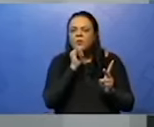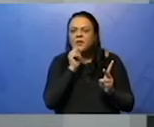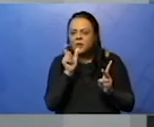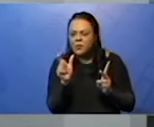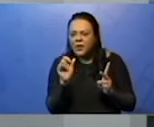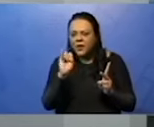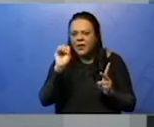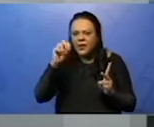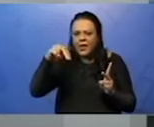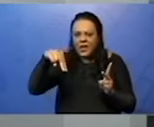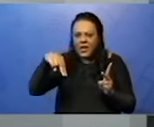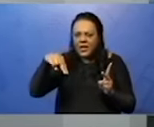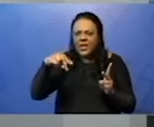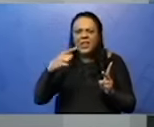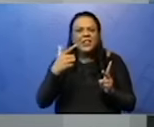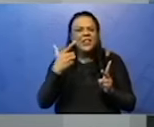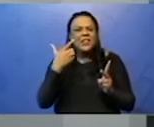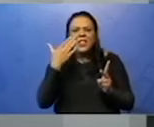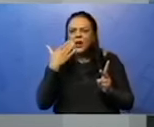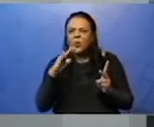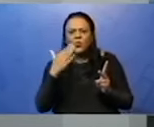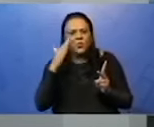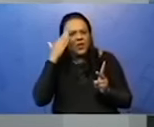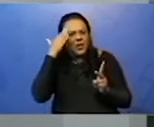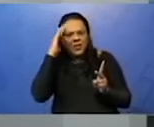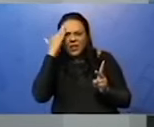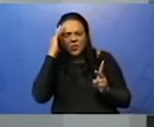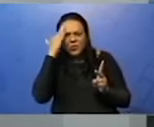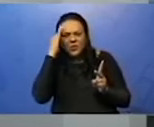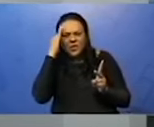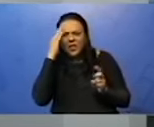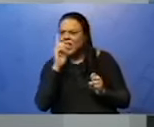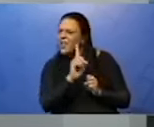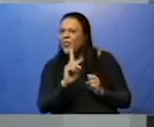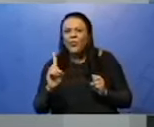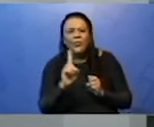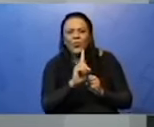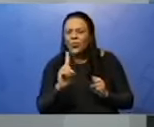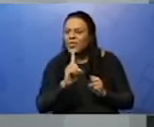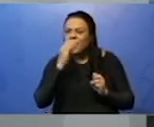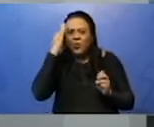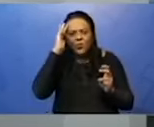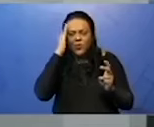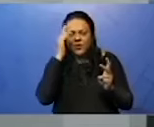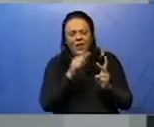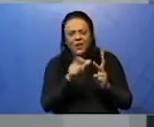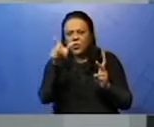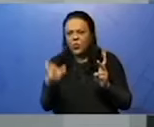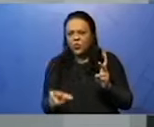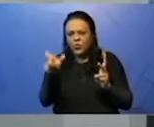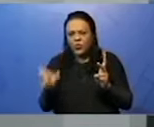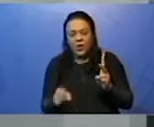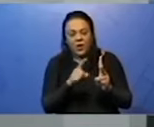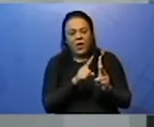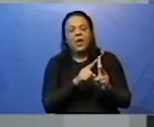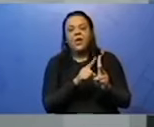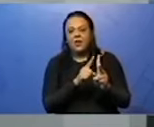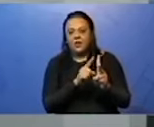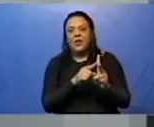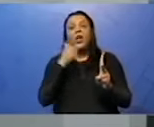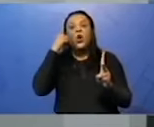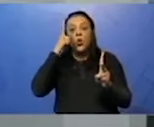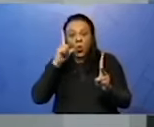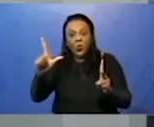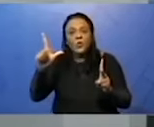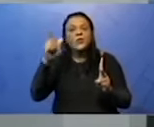Determinado, indeterminado. Esse in indica uma negação. É não determinado. Então, se o primeiro eu consigo identificar, quer dizer que o segundo